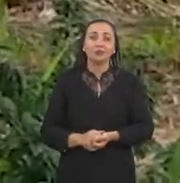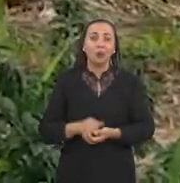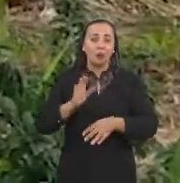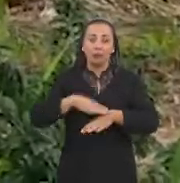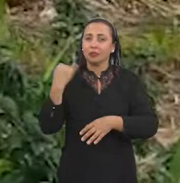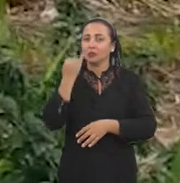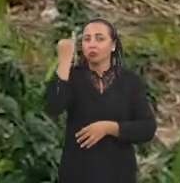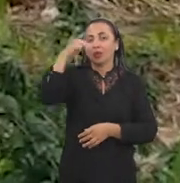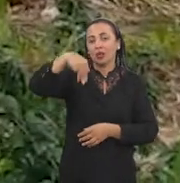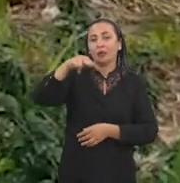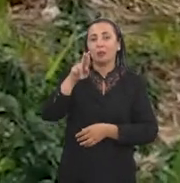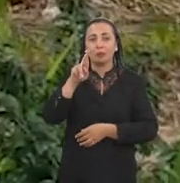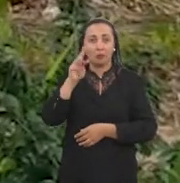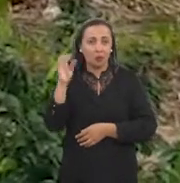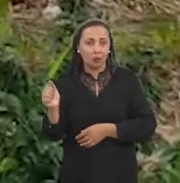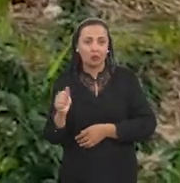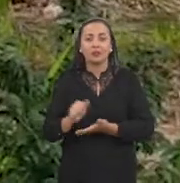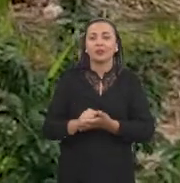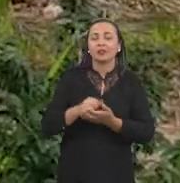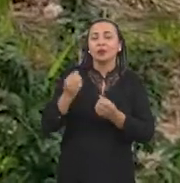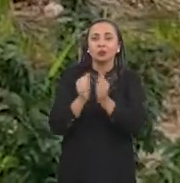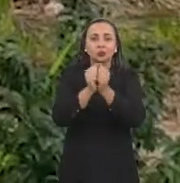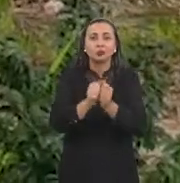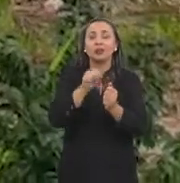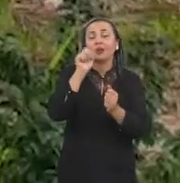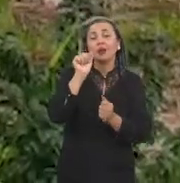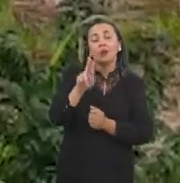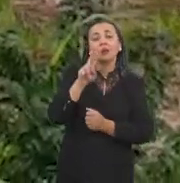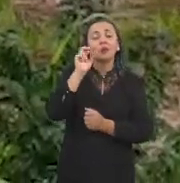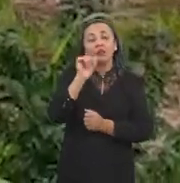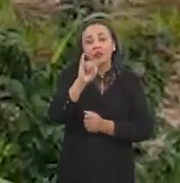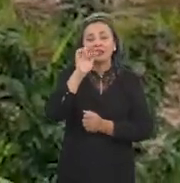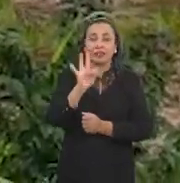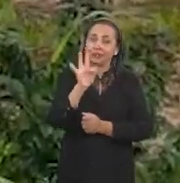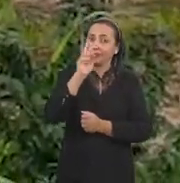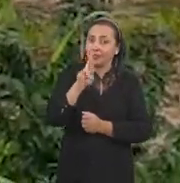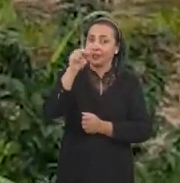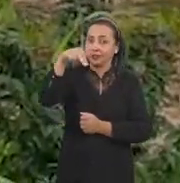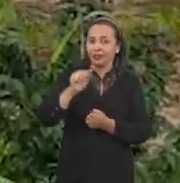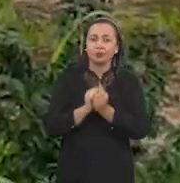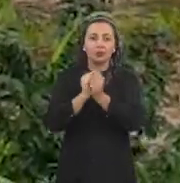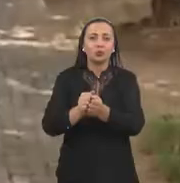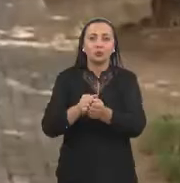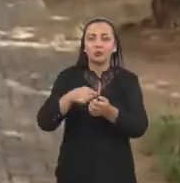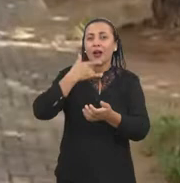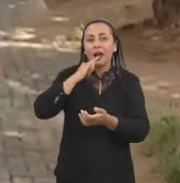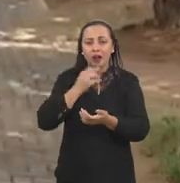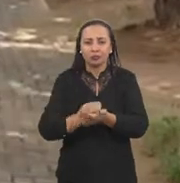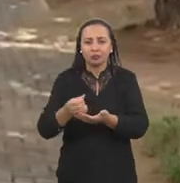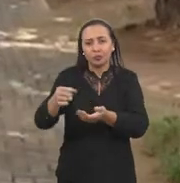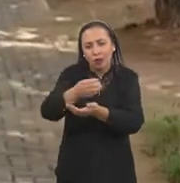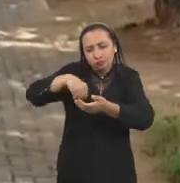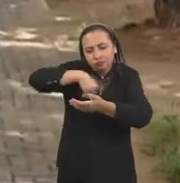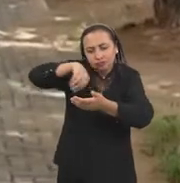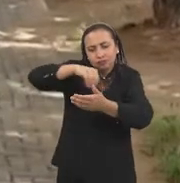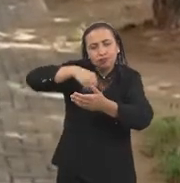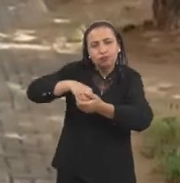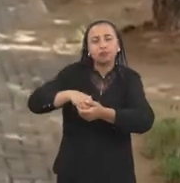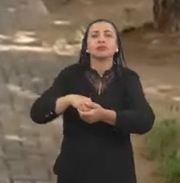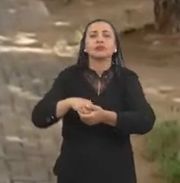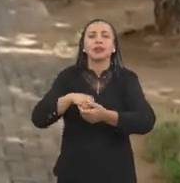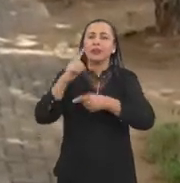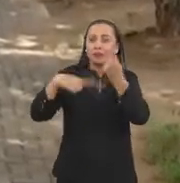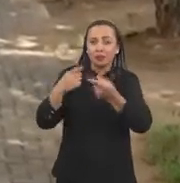E esperamos que esse trabalho tenha outros momentos, possa gerar outros frutos. O potencial da murta foi